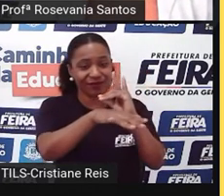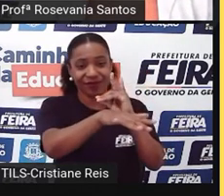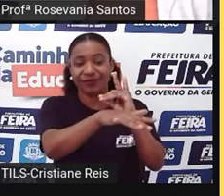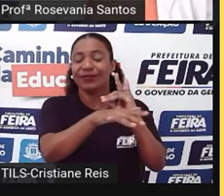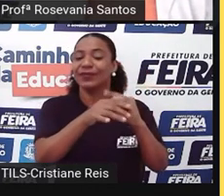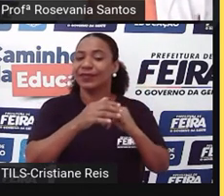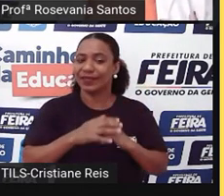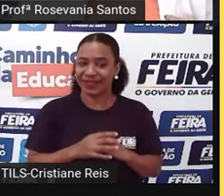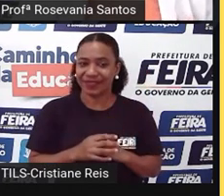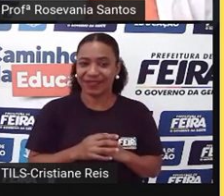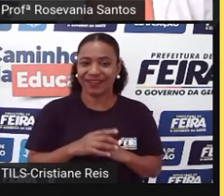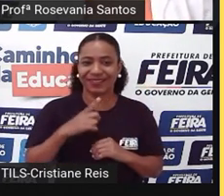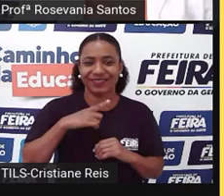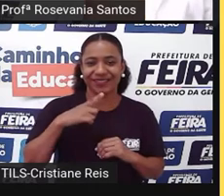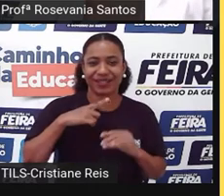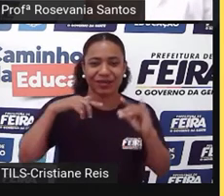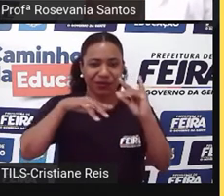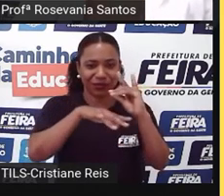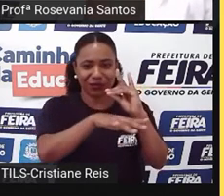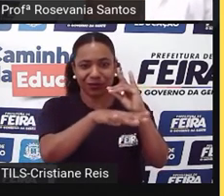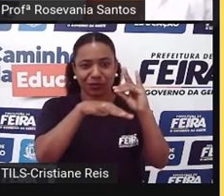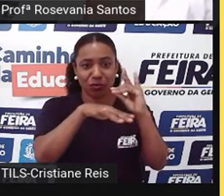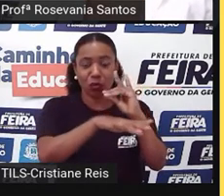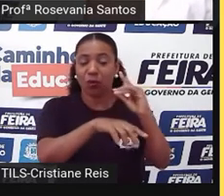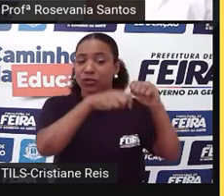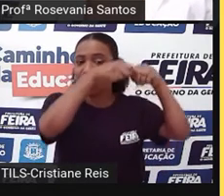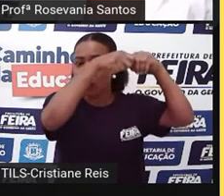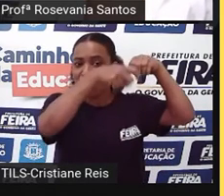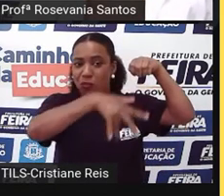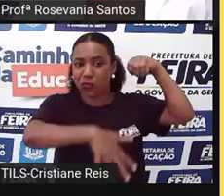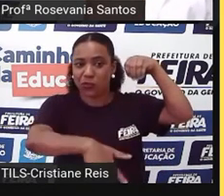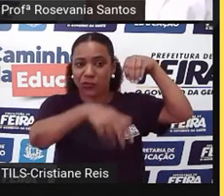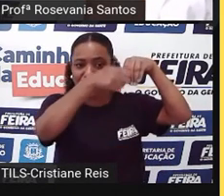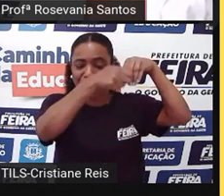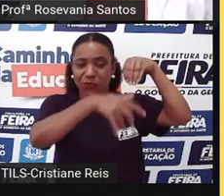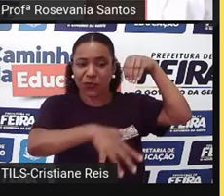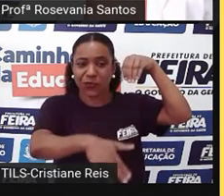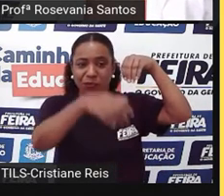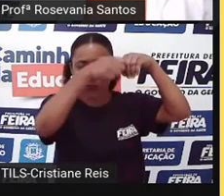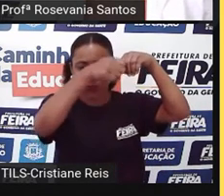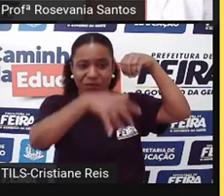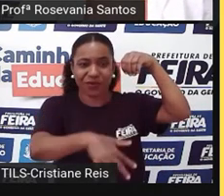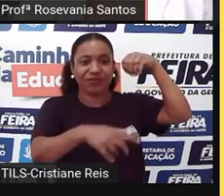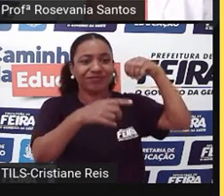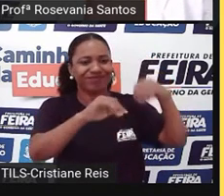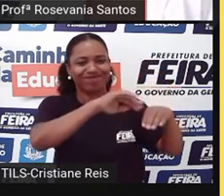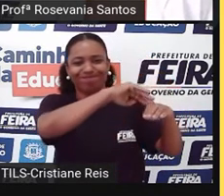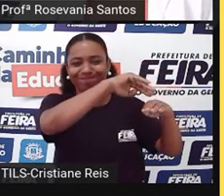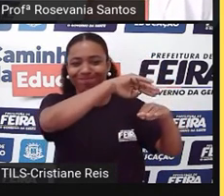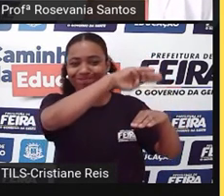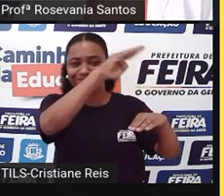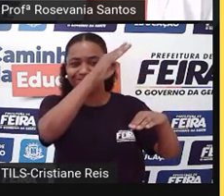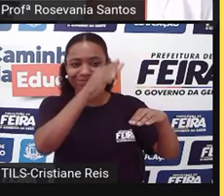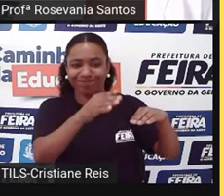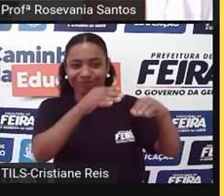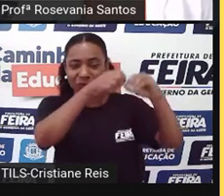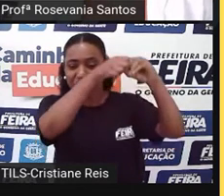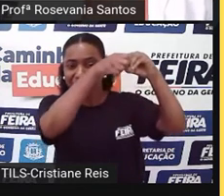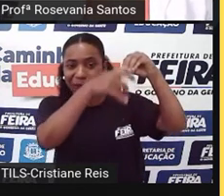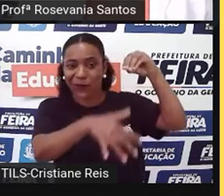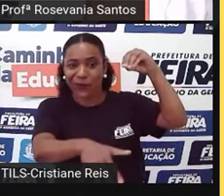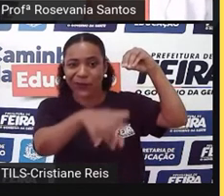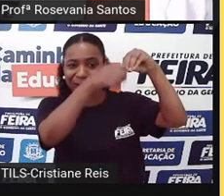formar, né, rios de quedas d'águas. E essas quedas d'águas, elas vão favorecer a geração de energia.